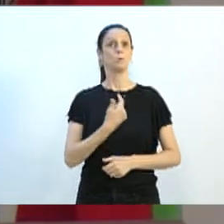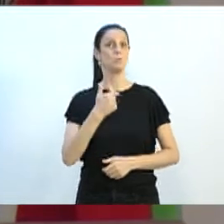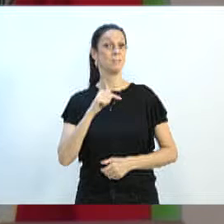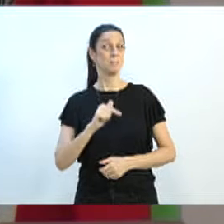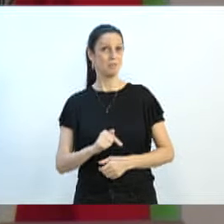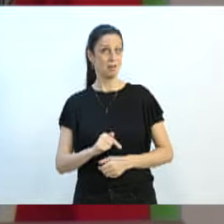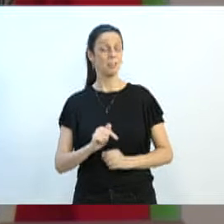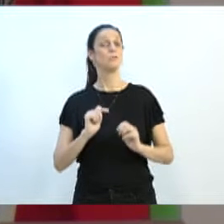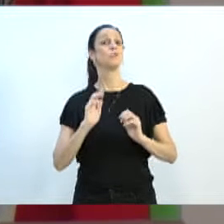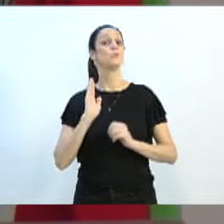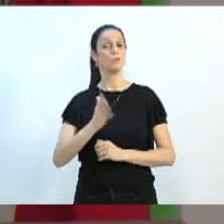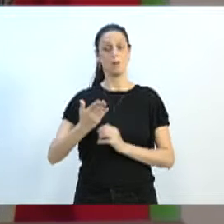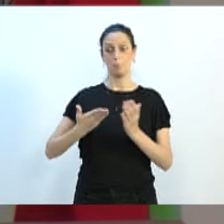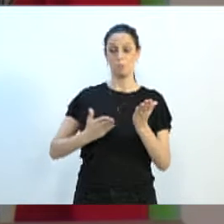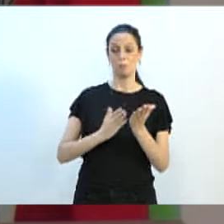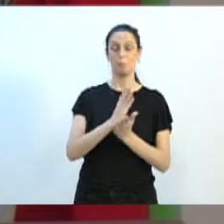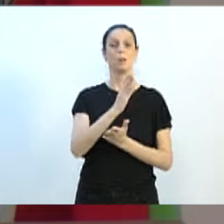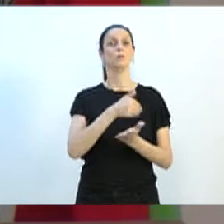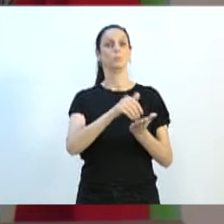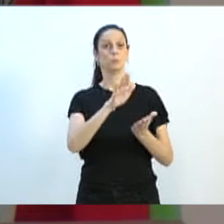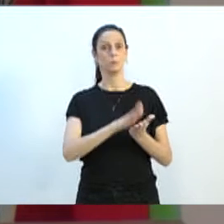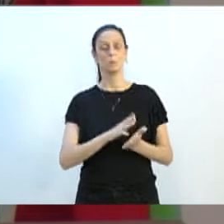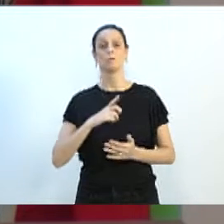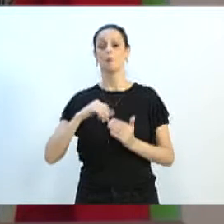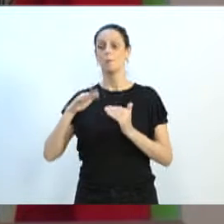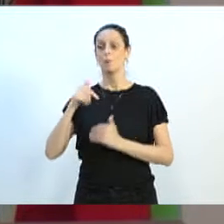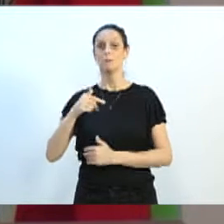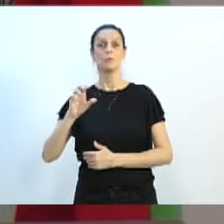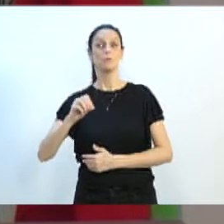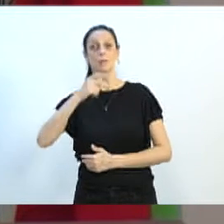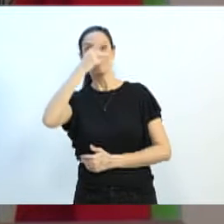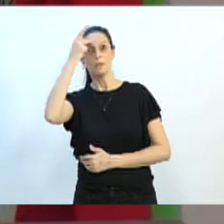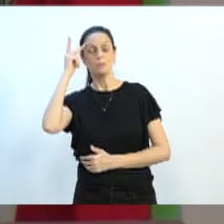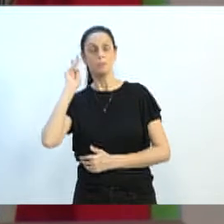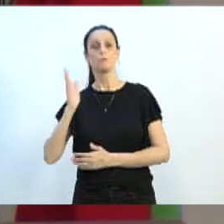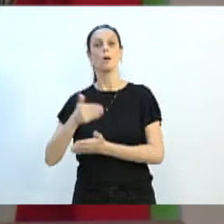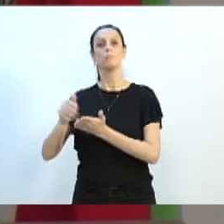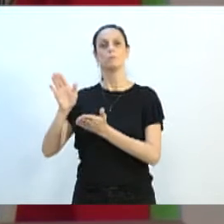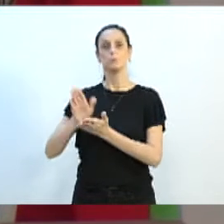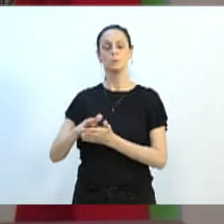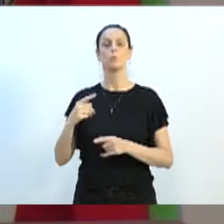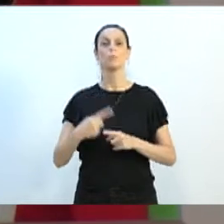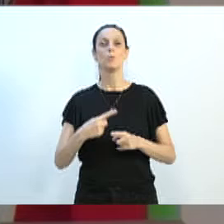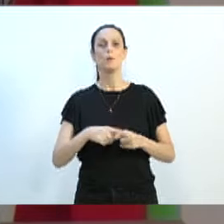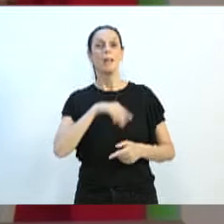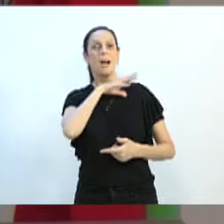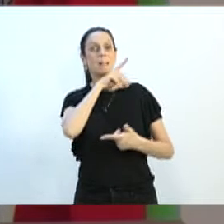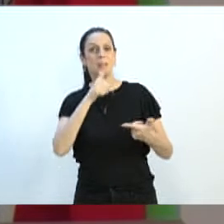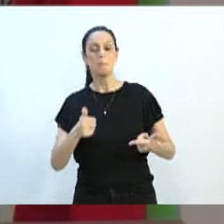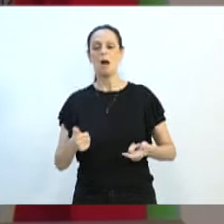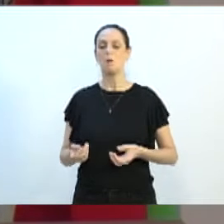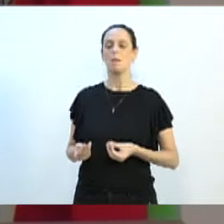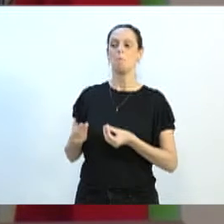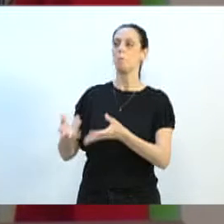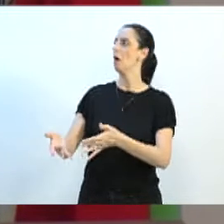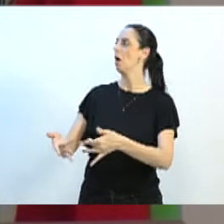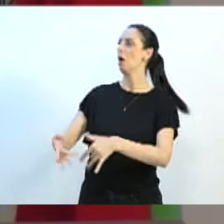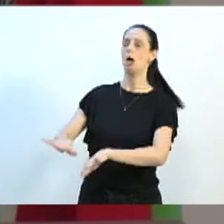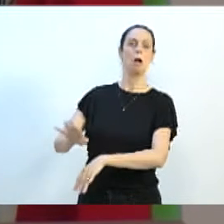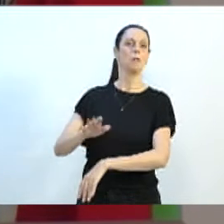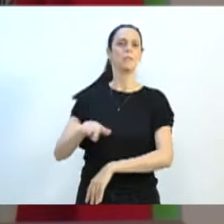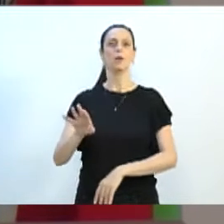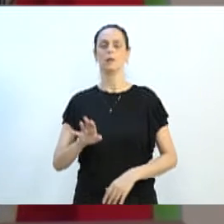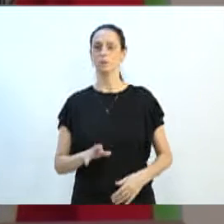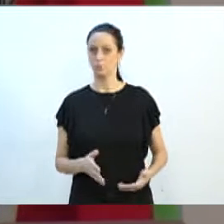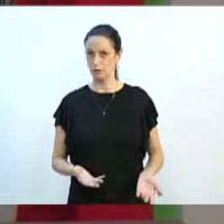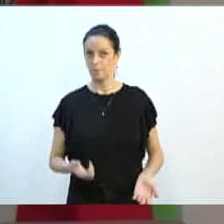70 pessoas respondendo pelo processo de multa para maus-tratos e abandono de animais, graças à legislação, da qual eu tenho muito orgulho